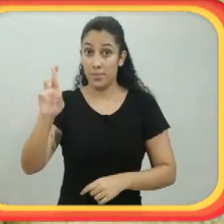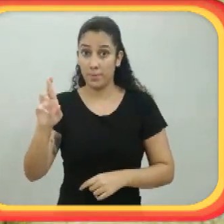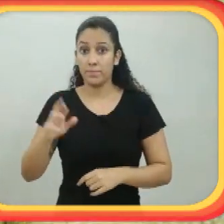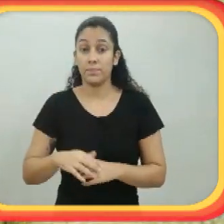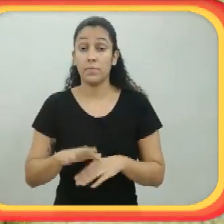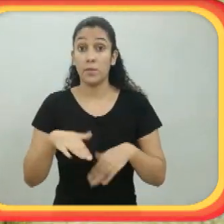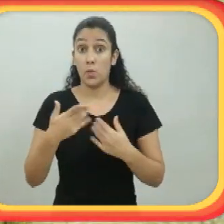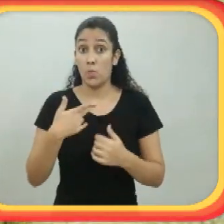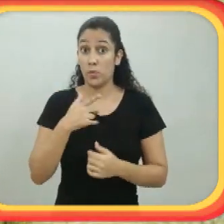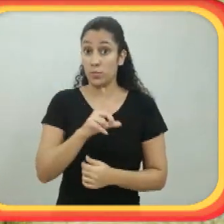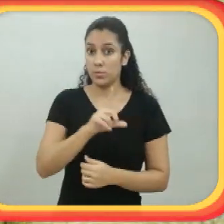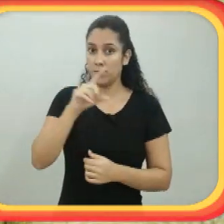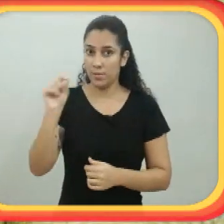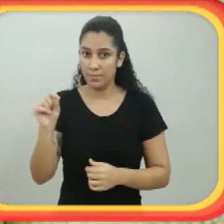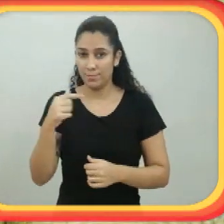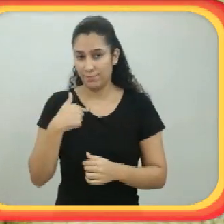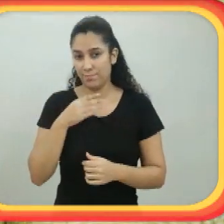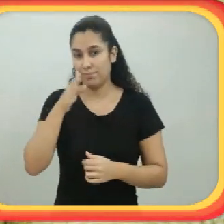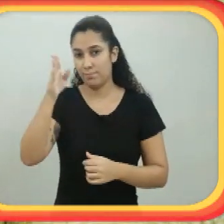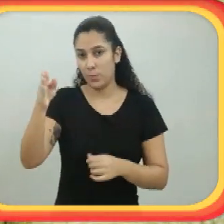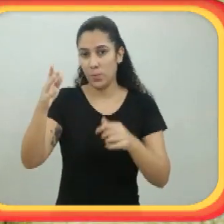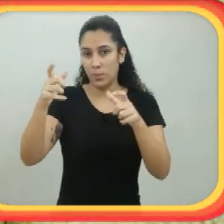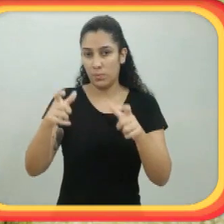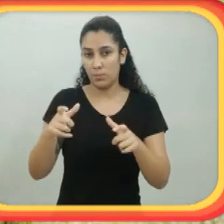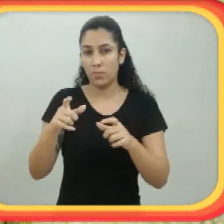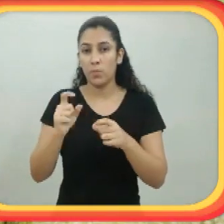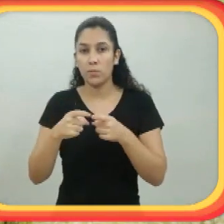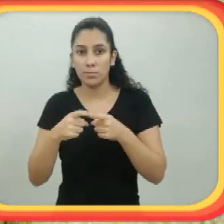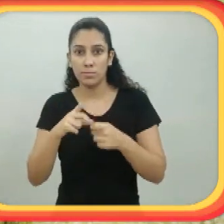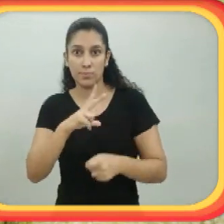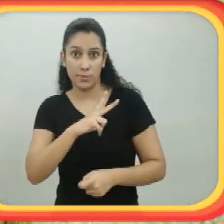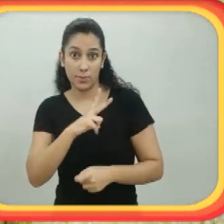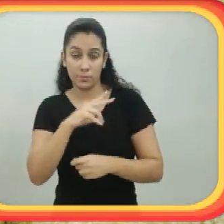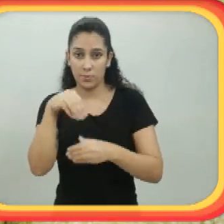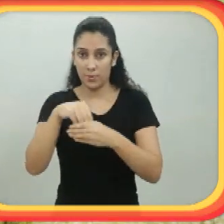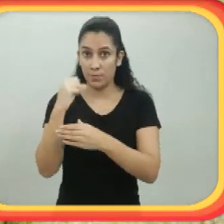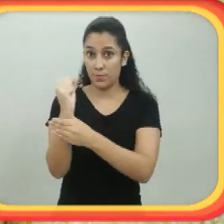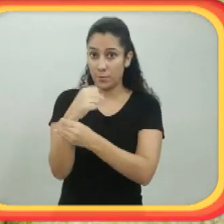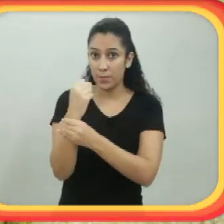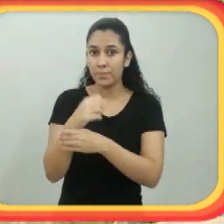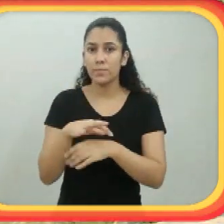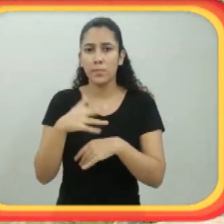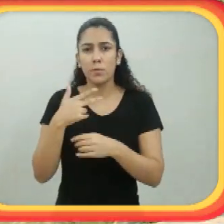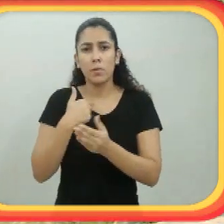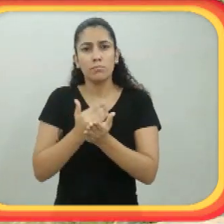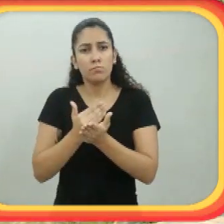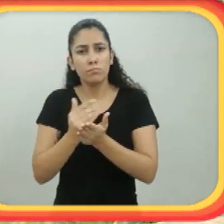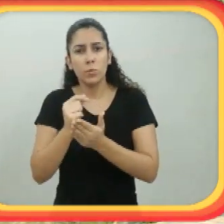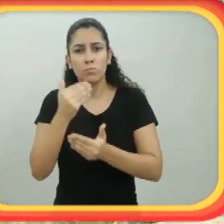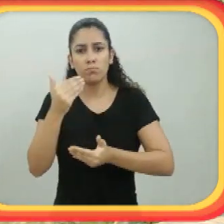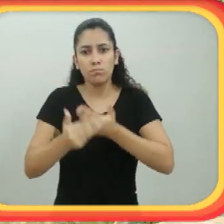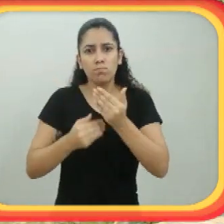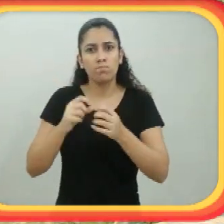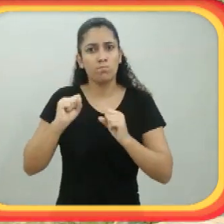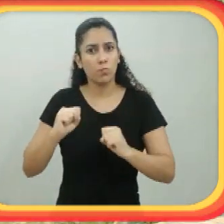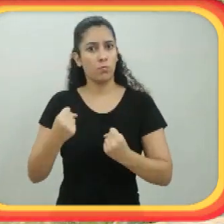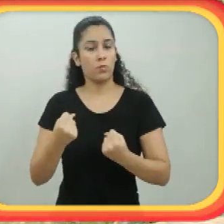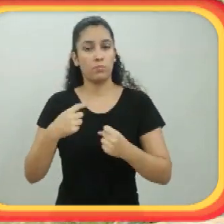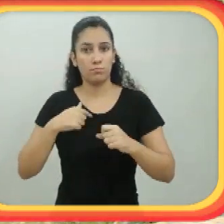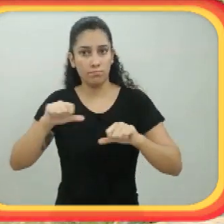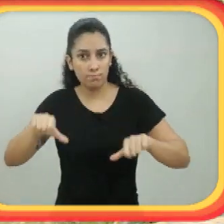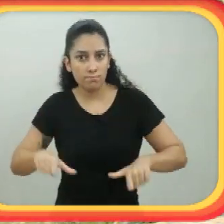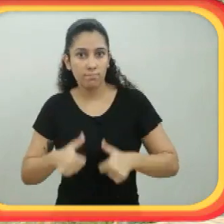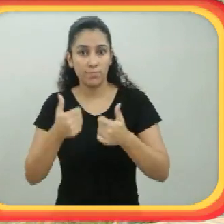Quando eu saí de lá, eu fui para uma clínica particular de fisioterapia. E lá eu realmente iniciei